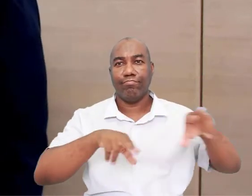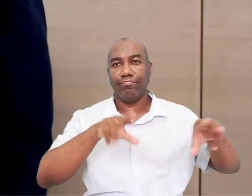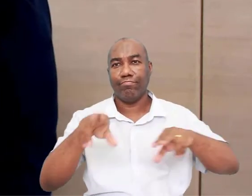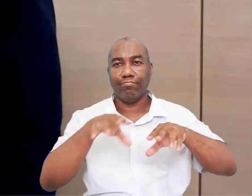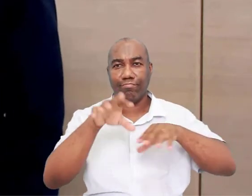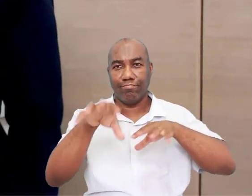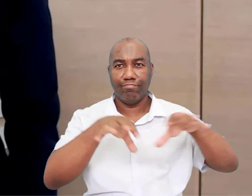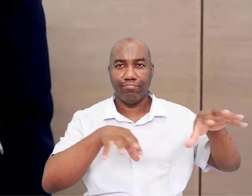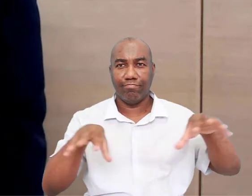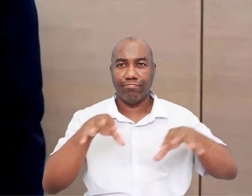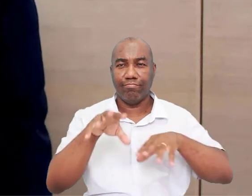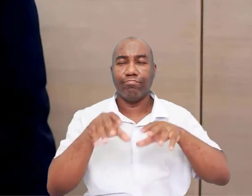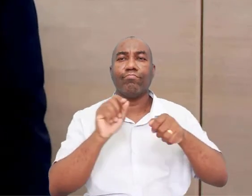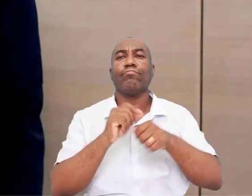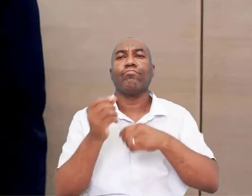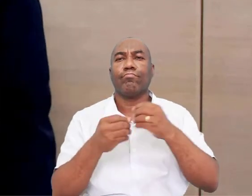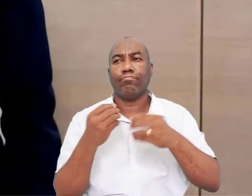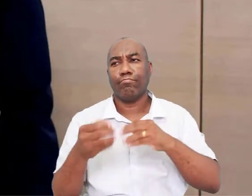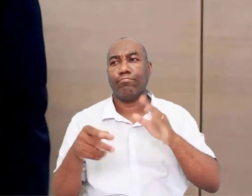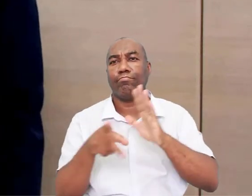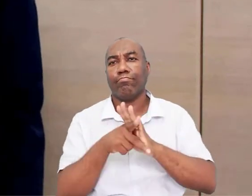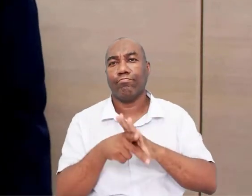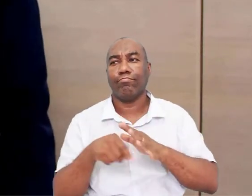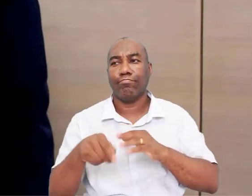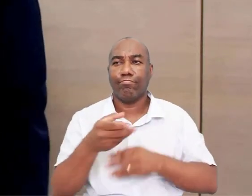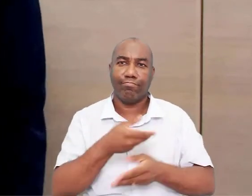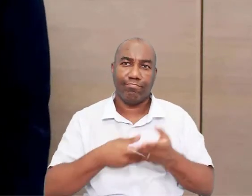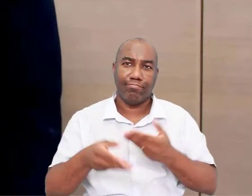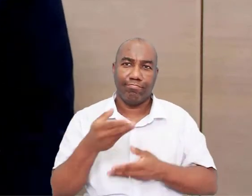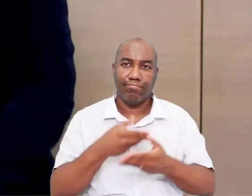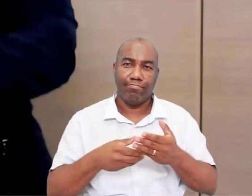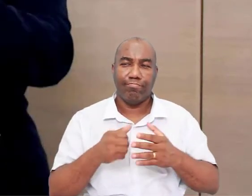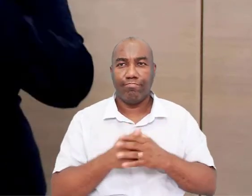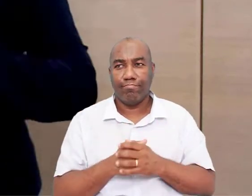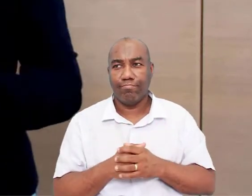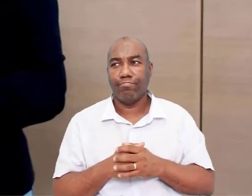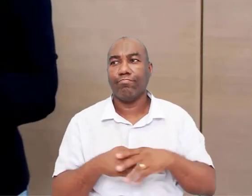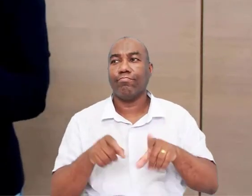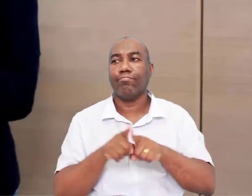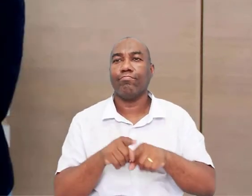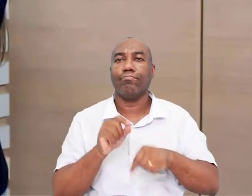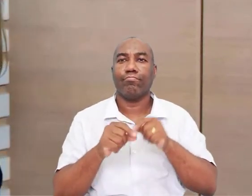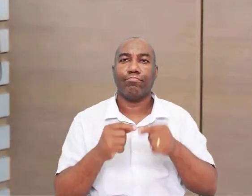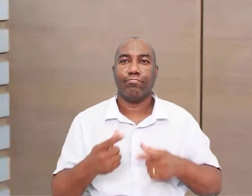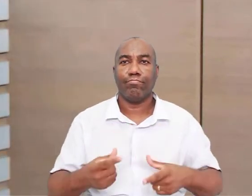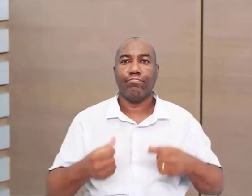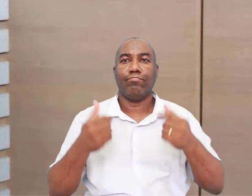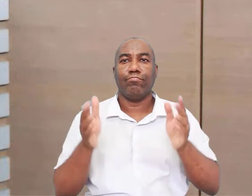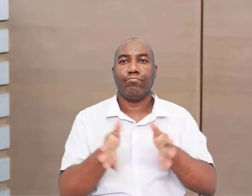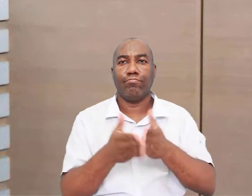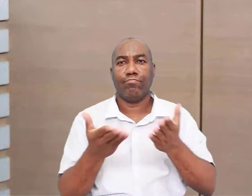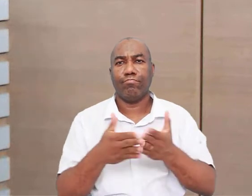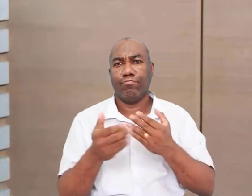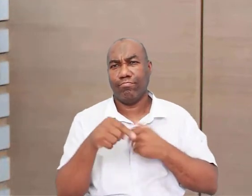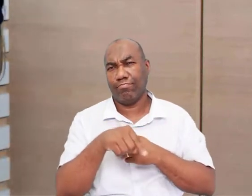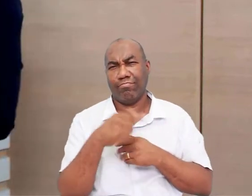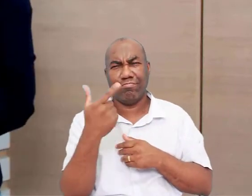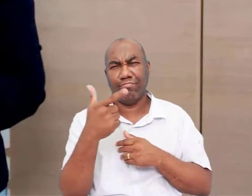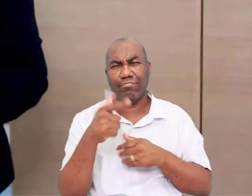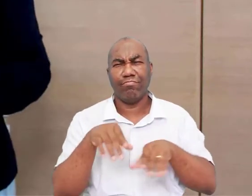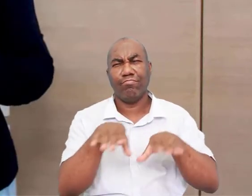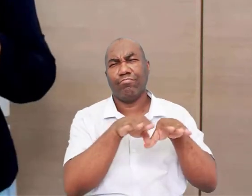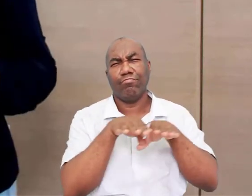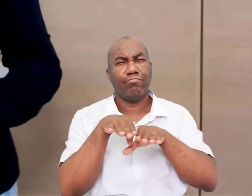da pedra, a propriedade é coletiva. Não existe rico e pobre, tá? Tanto no paleolítico quanto no